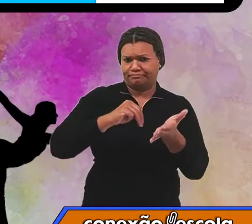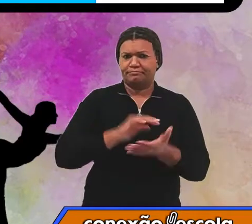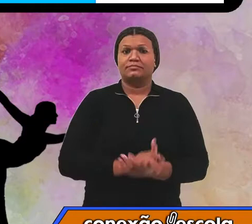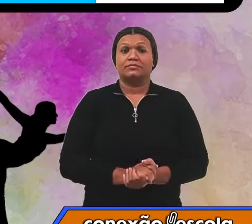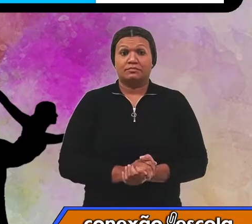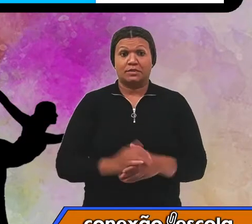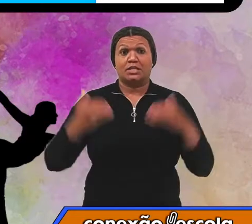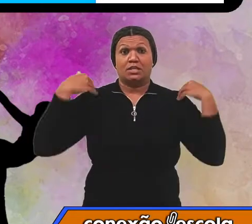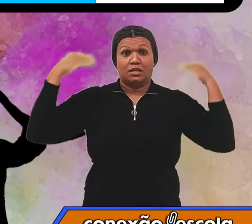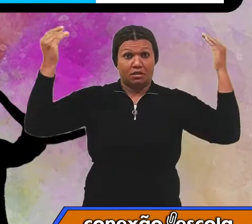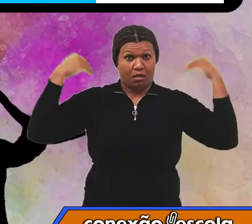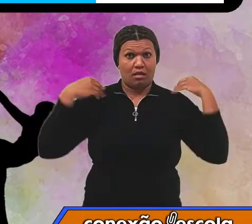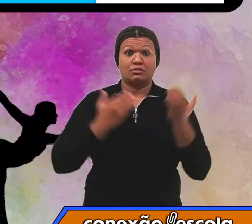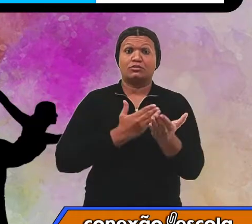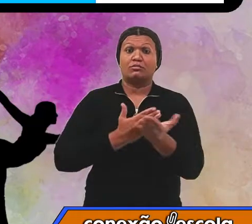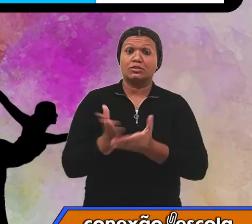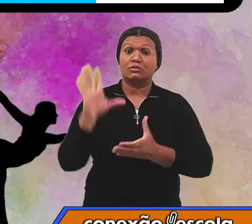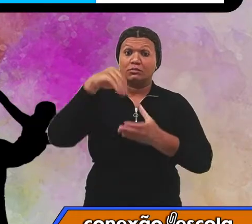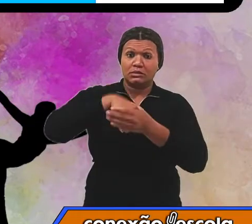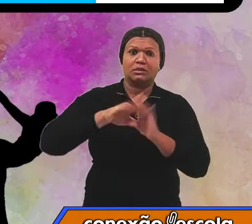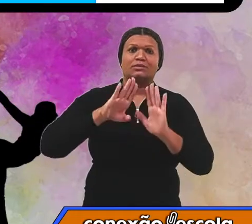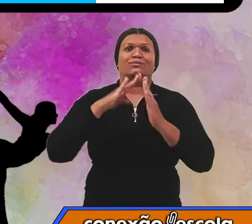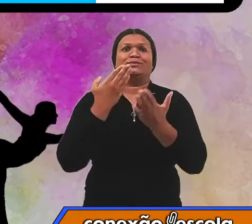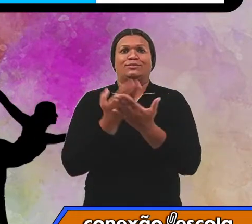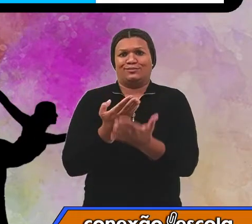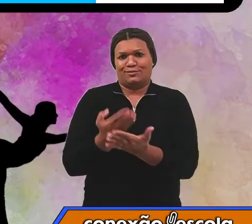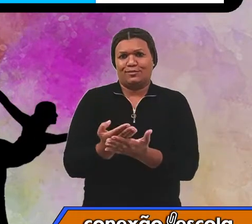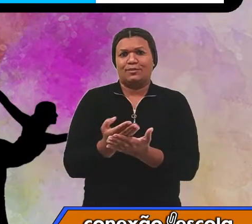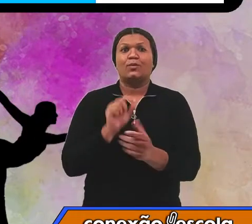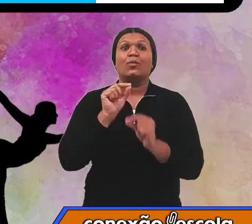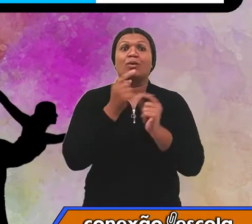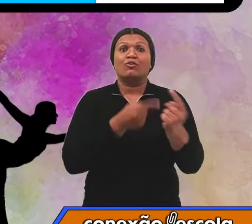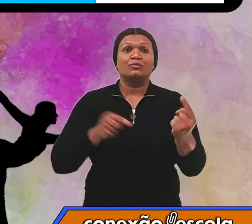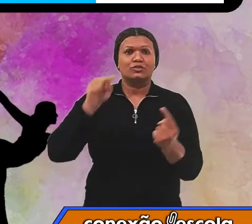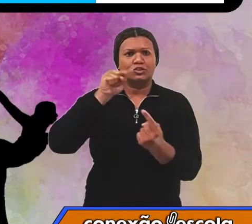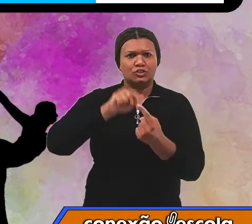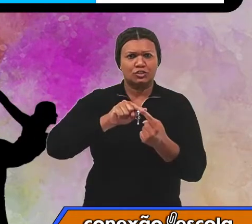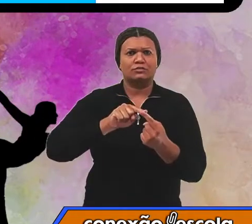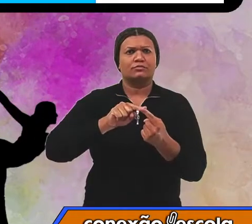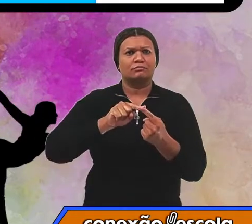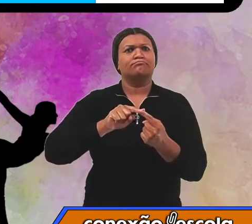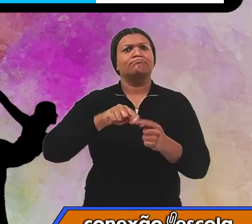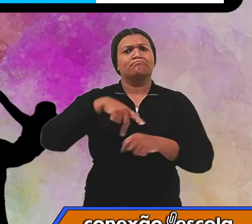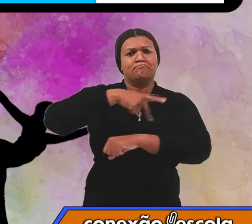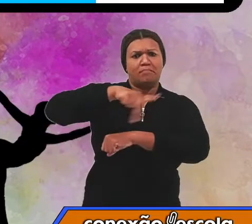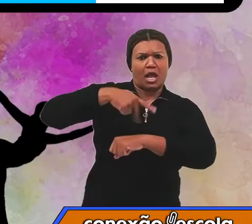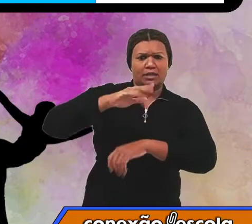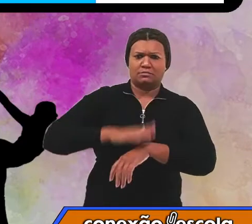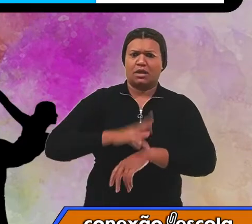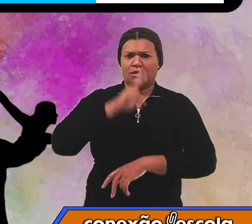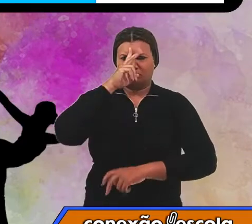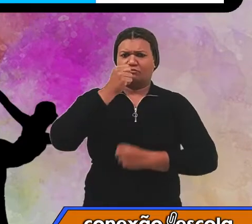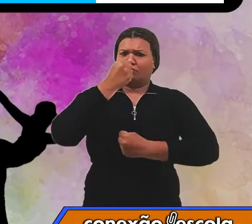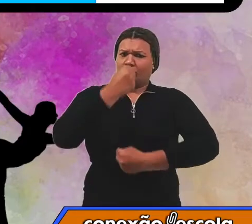também nas escolas, com o objetivo de formar um país mais forte, mais